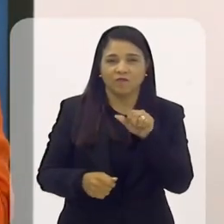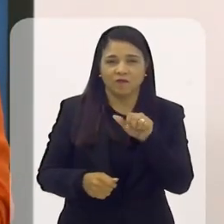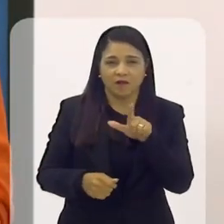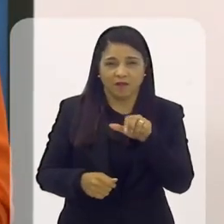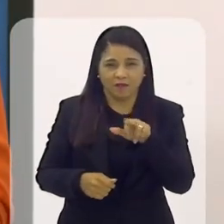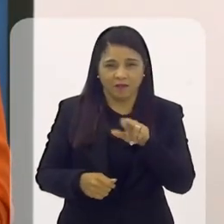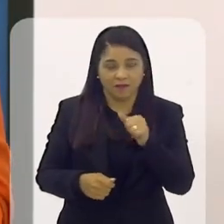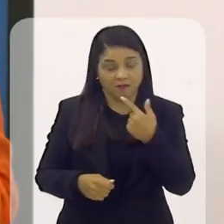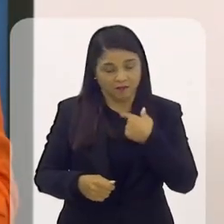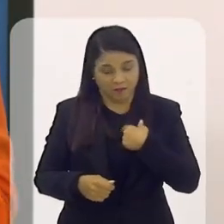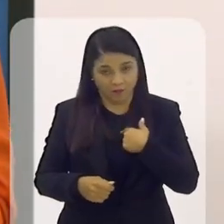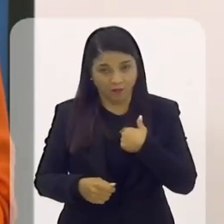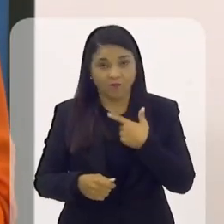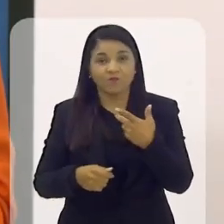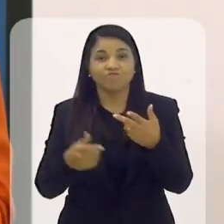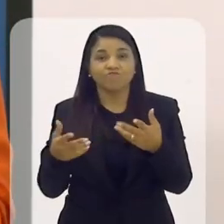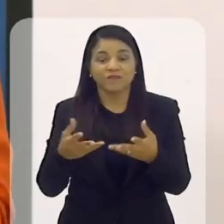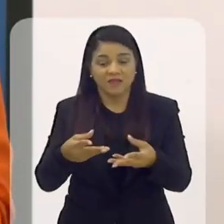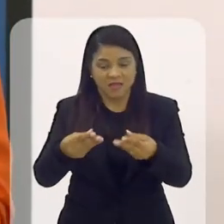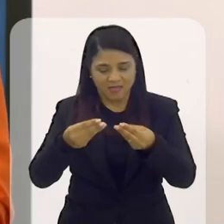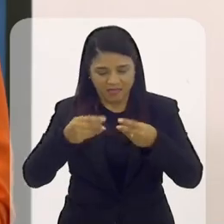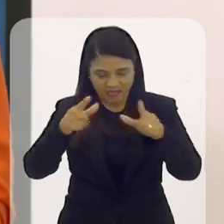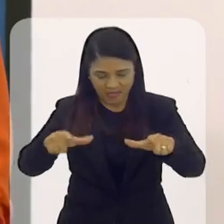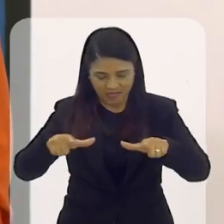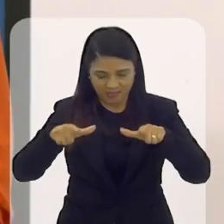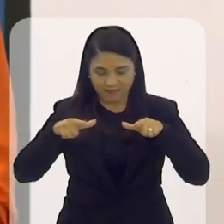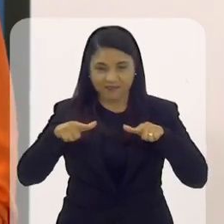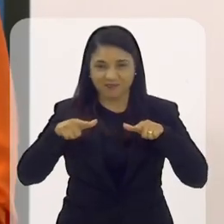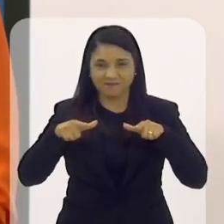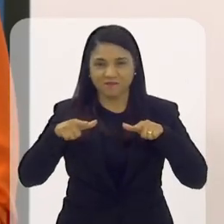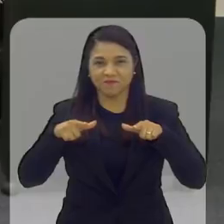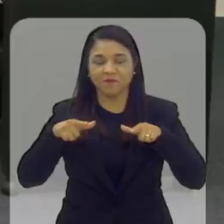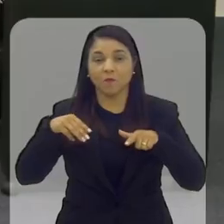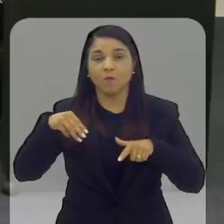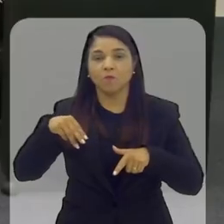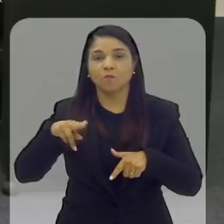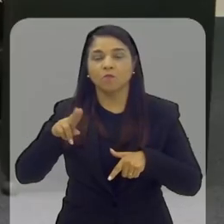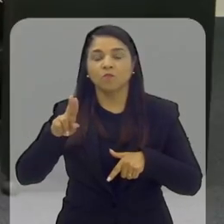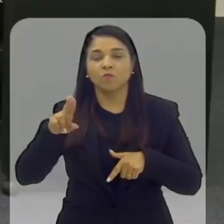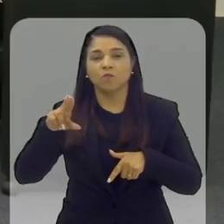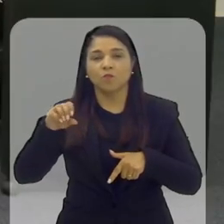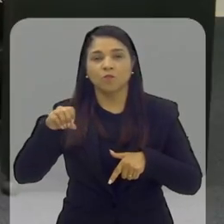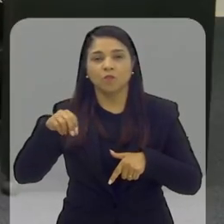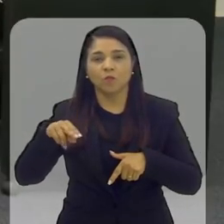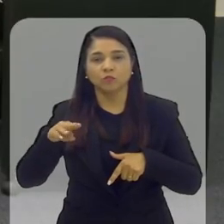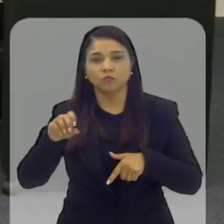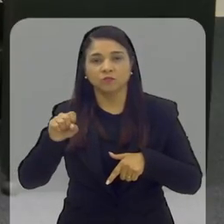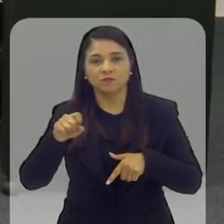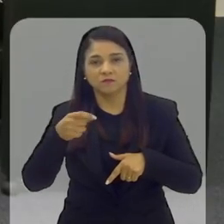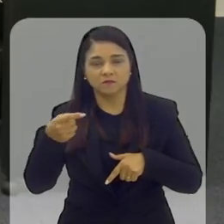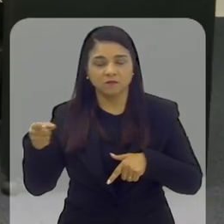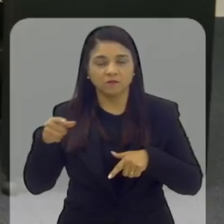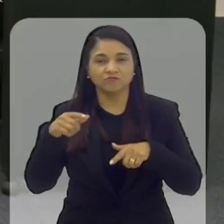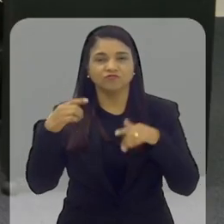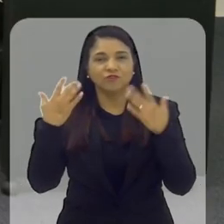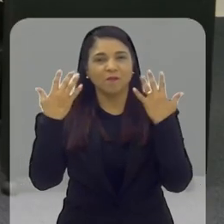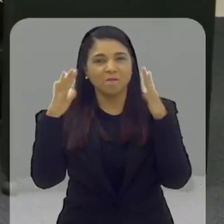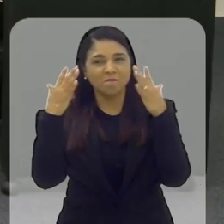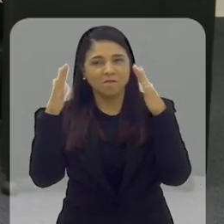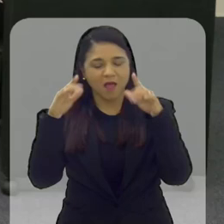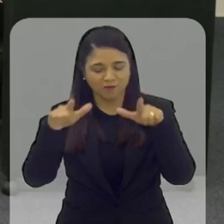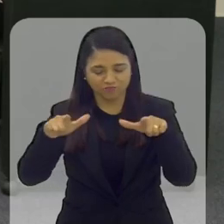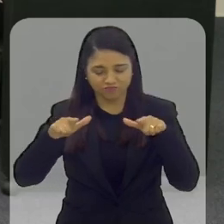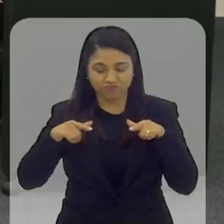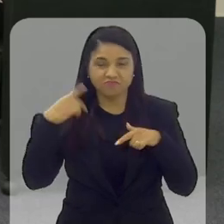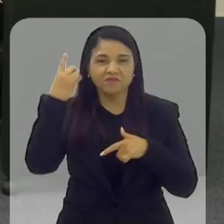sabia que ela apareceria, nós recebemos uma moção de aplausos dada pelo deputado, pela